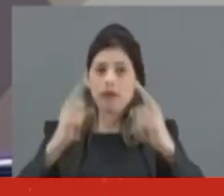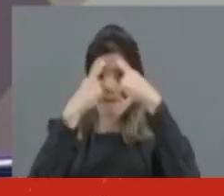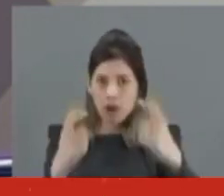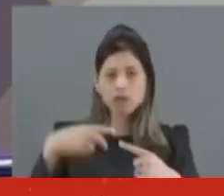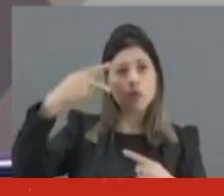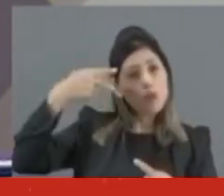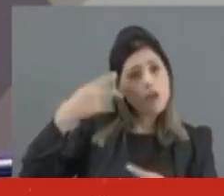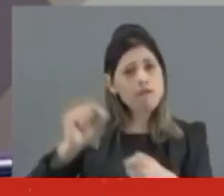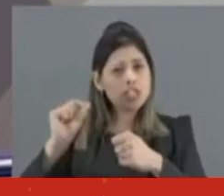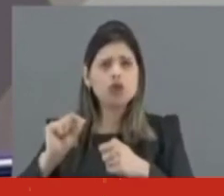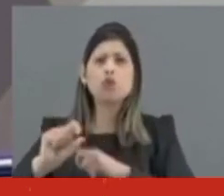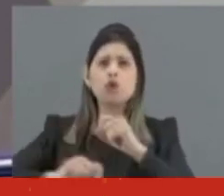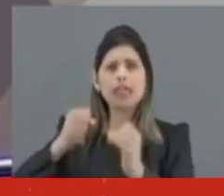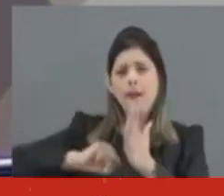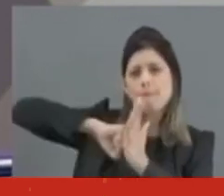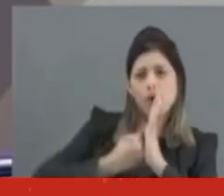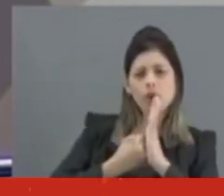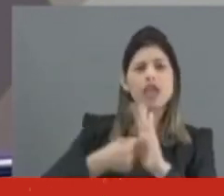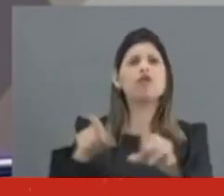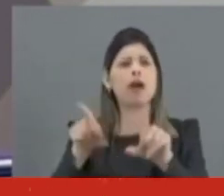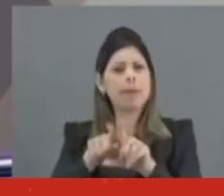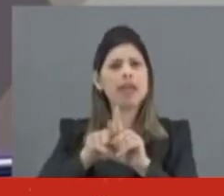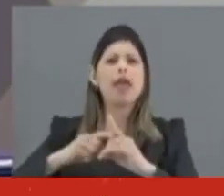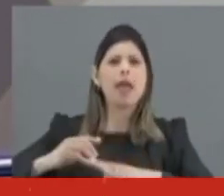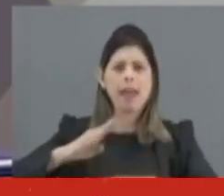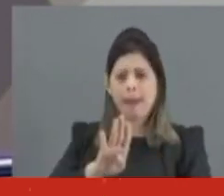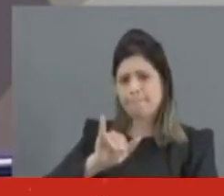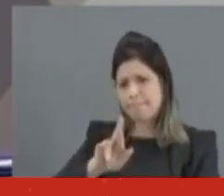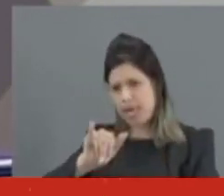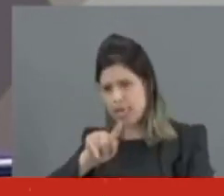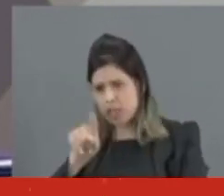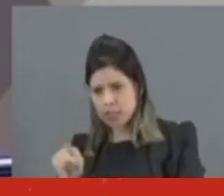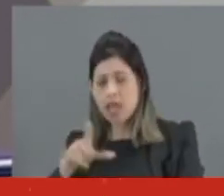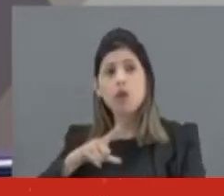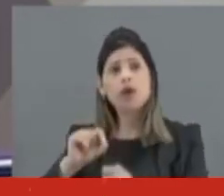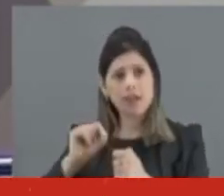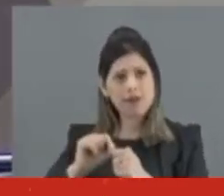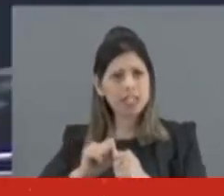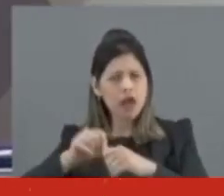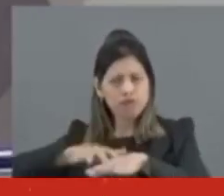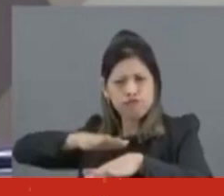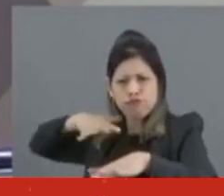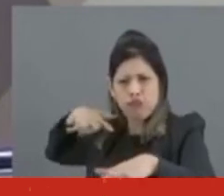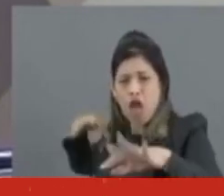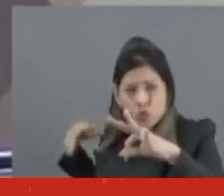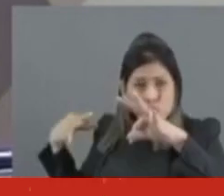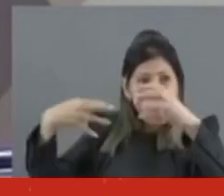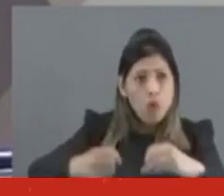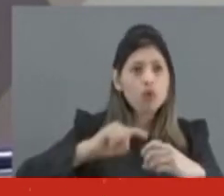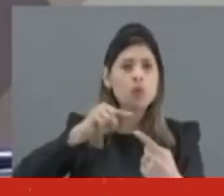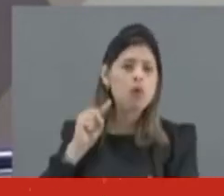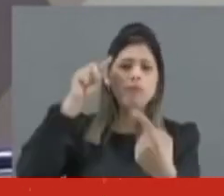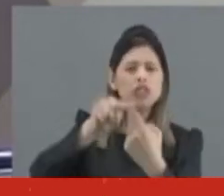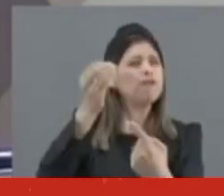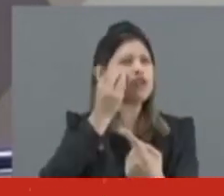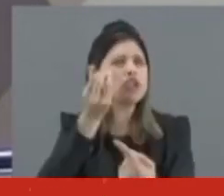foram realizados diversos bloqueios e fiscalizações blitz que interferiram no deslocamento de eleitores naquela região. Tudo com o intuito de reduzir o número